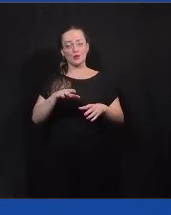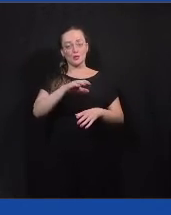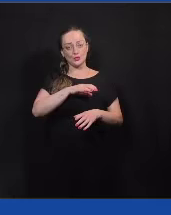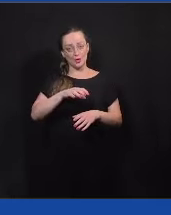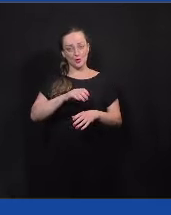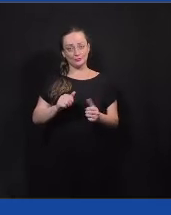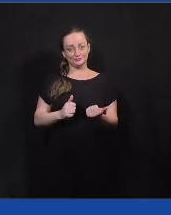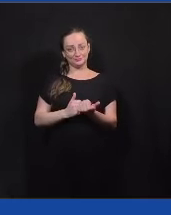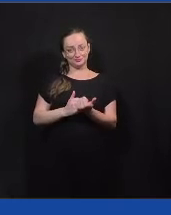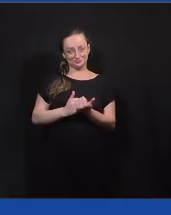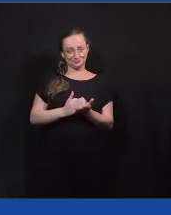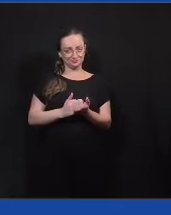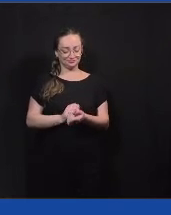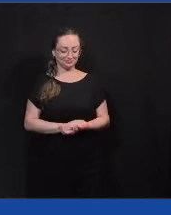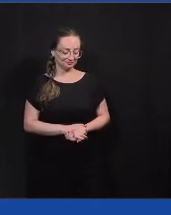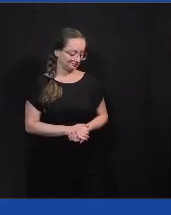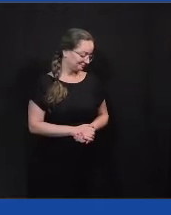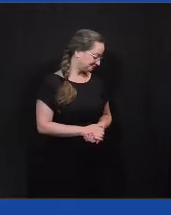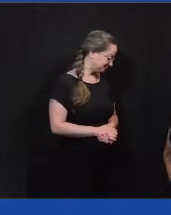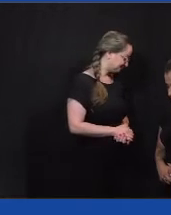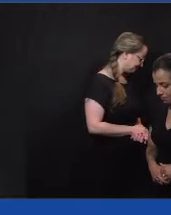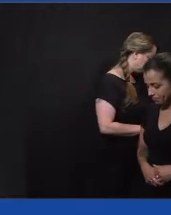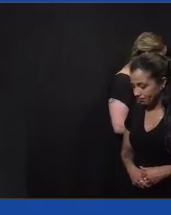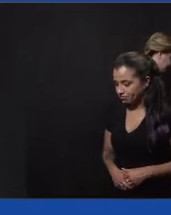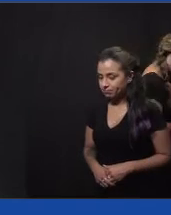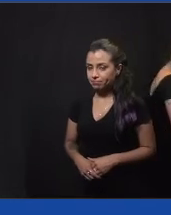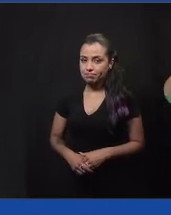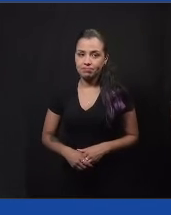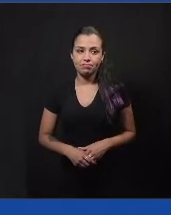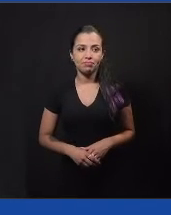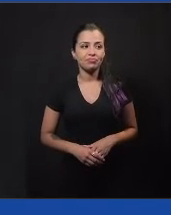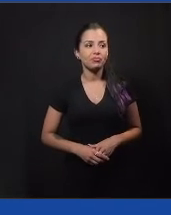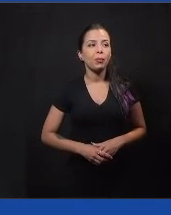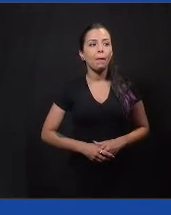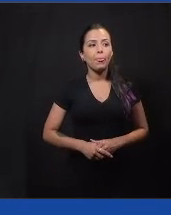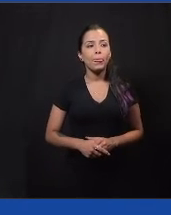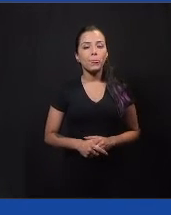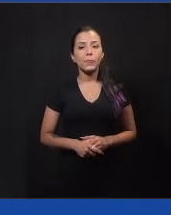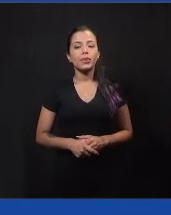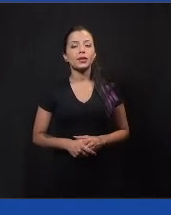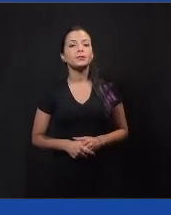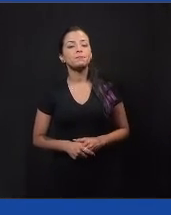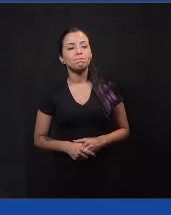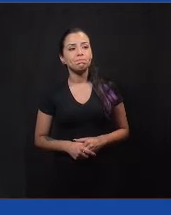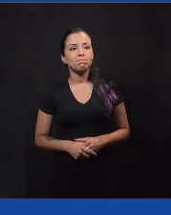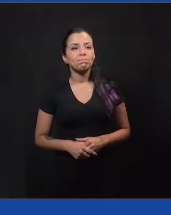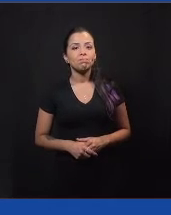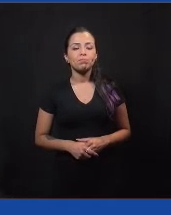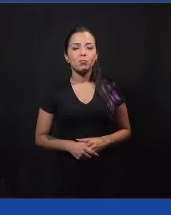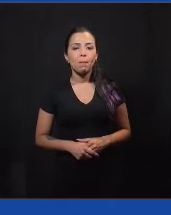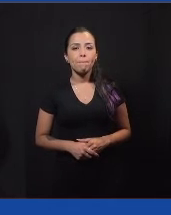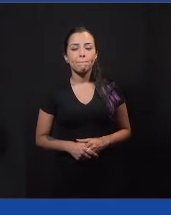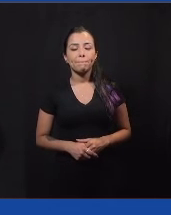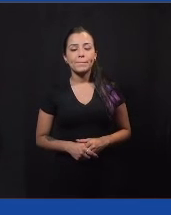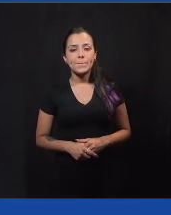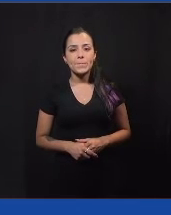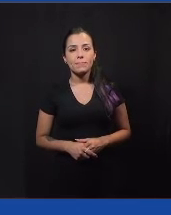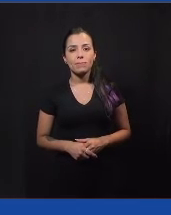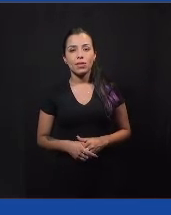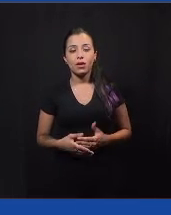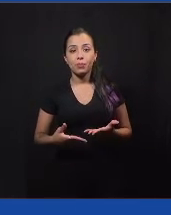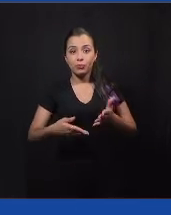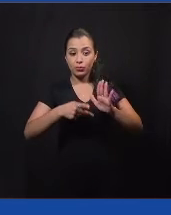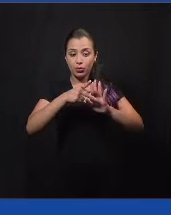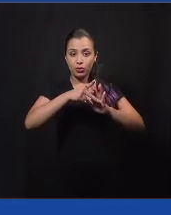que o cidadão pode participar mais, isso a gente vai ver mais para frente. No início do projeto, a gente